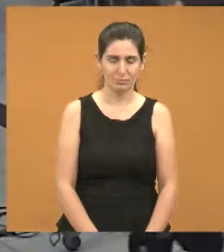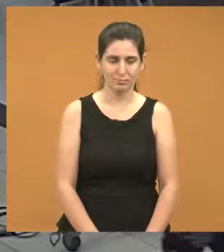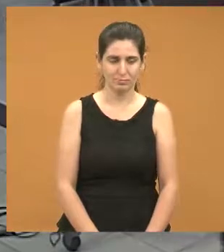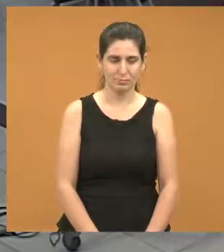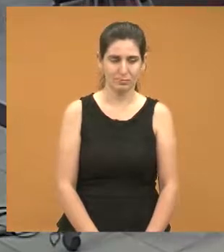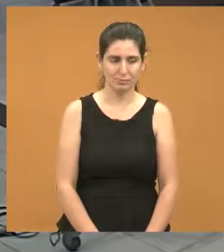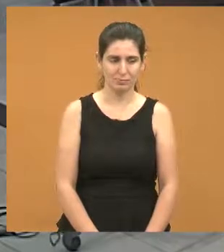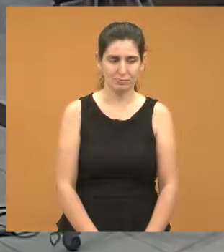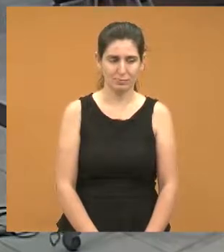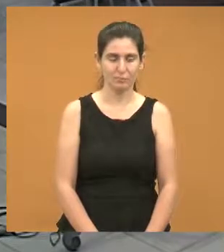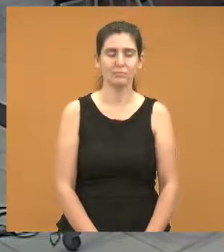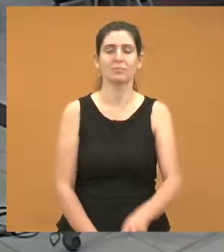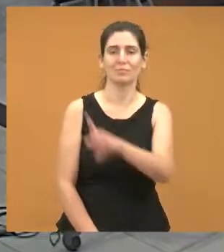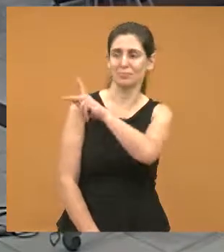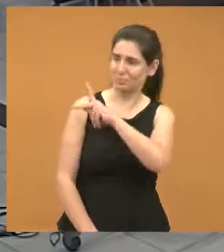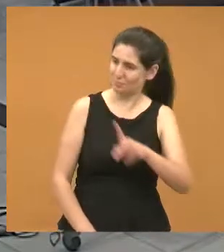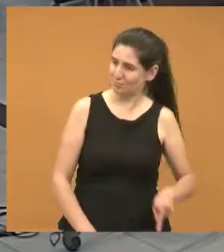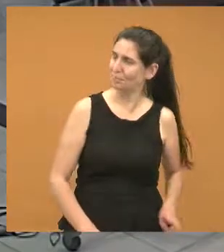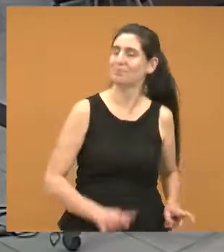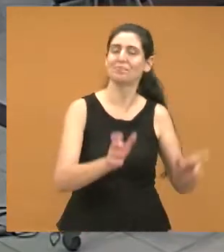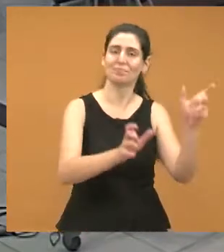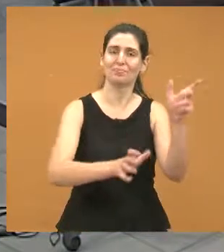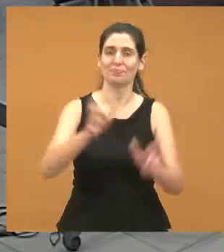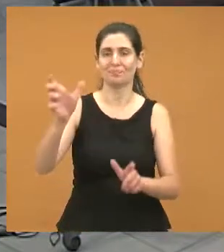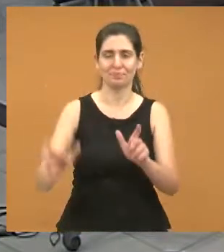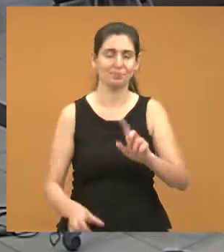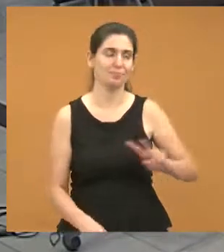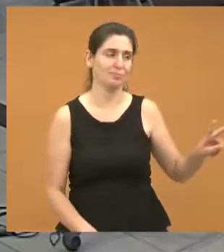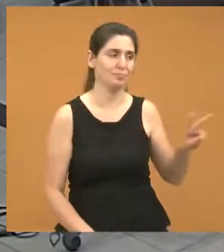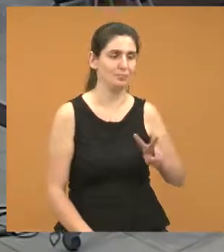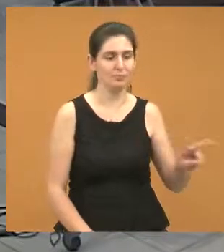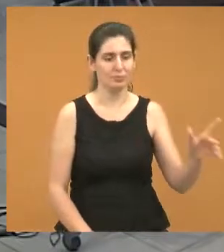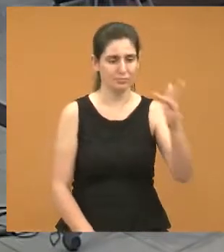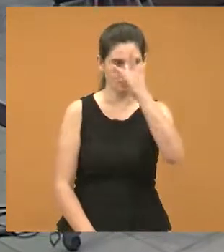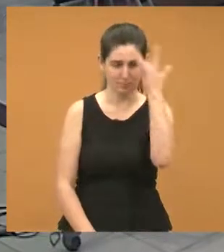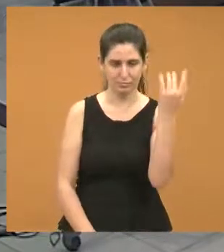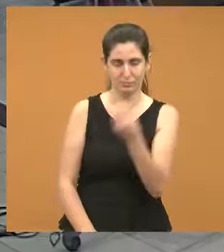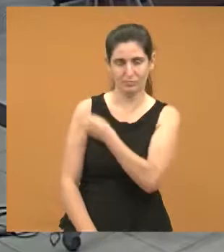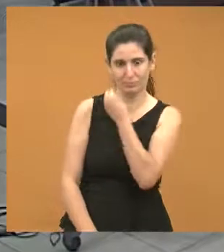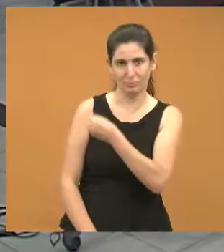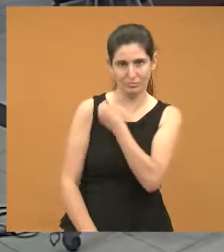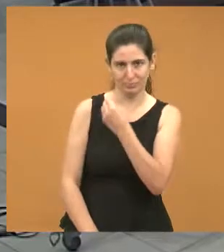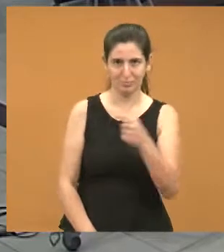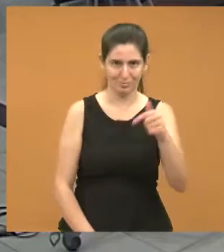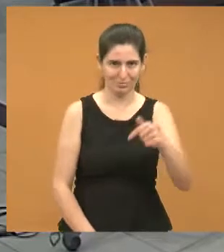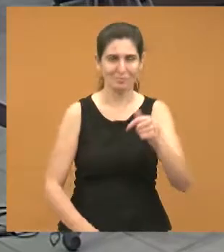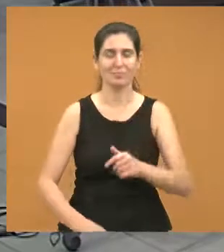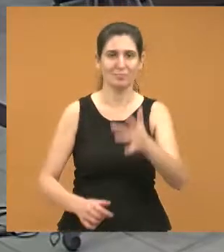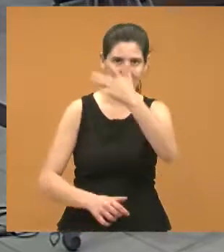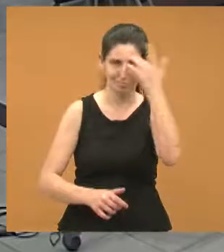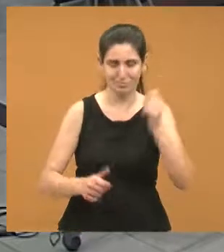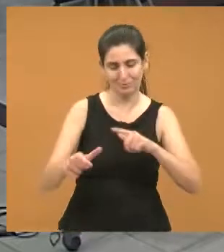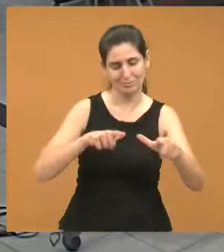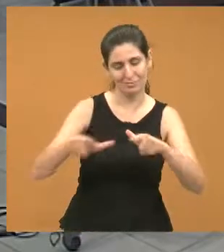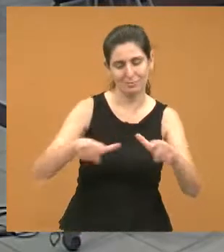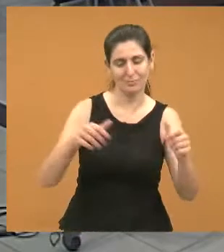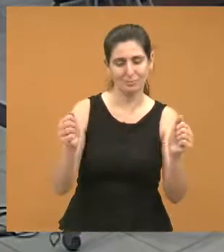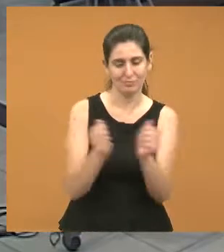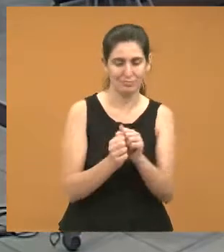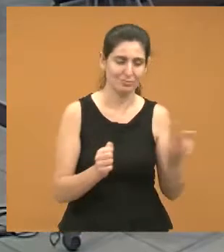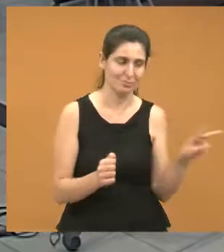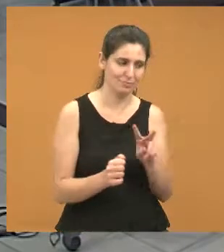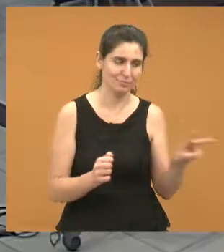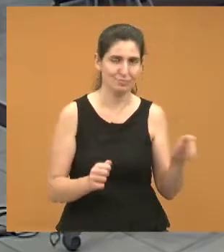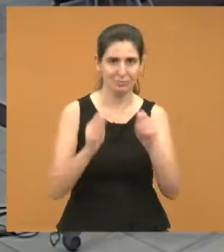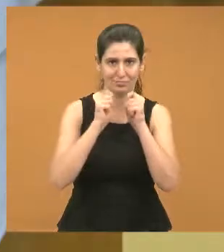Senhorita Presidente, senhoras e senhores vereadores, público presente aqui, os assessores, o pessoal que